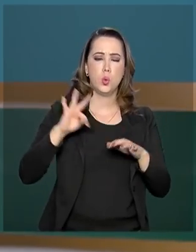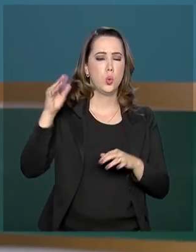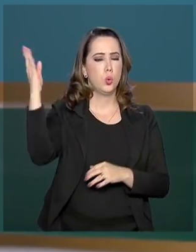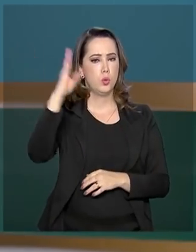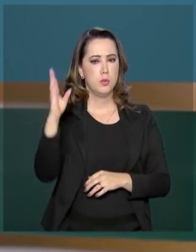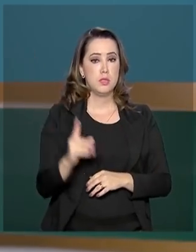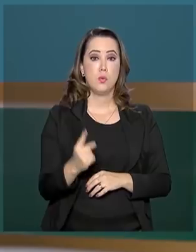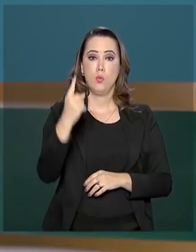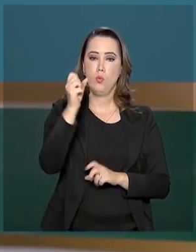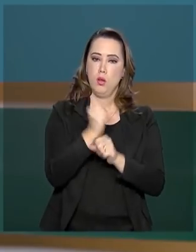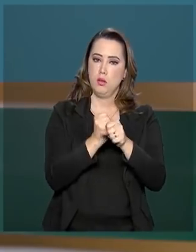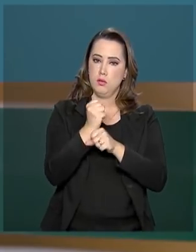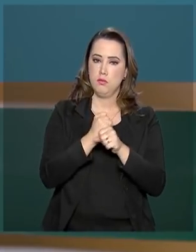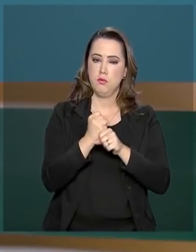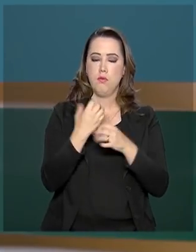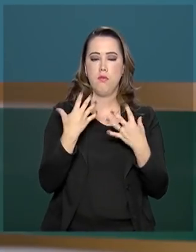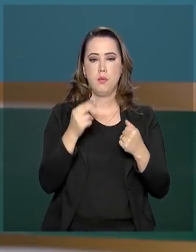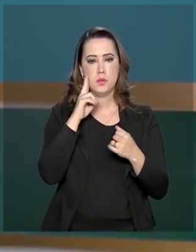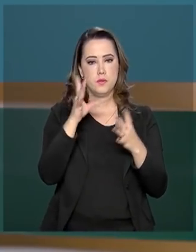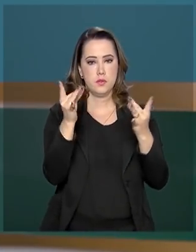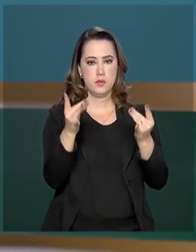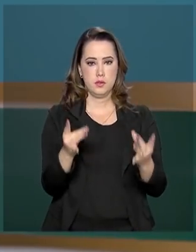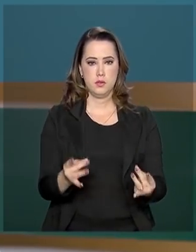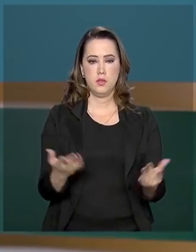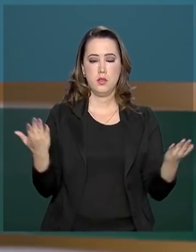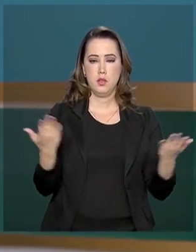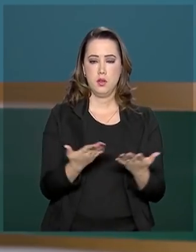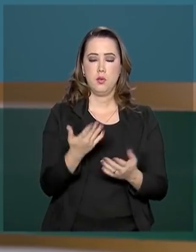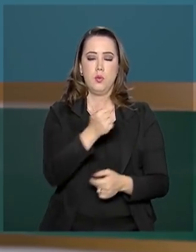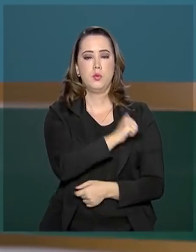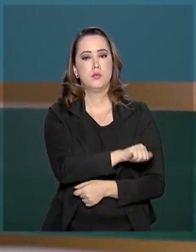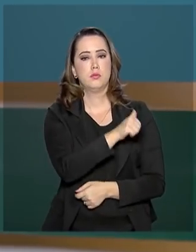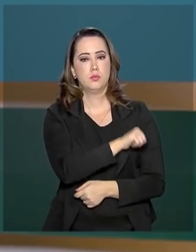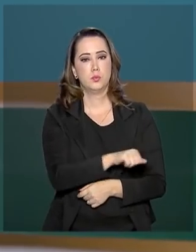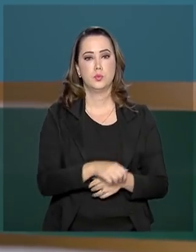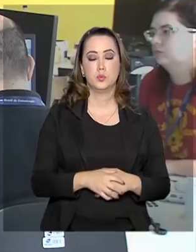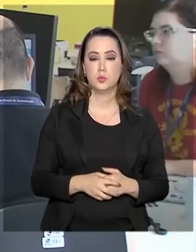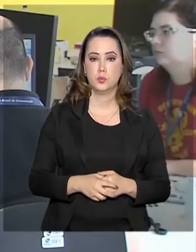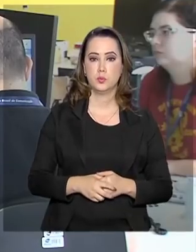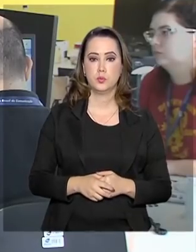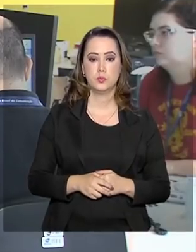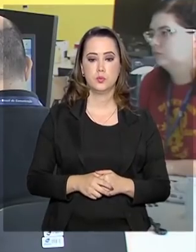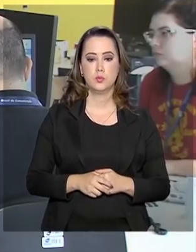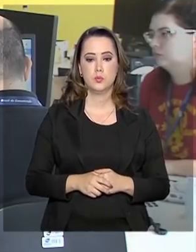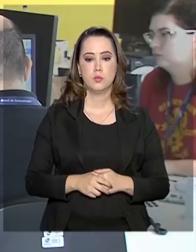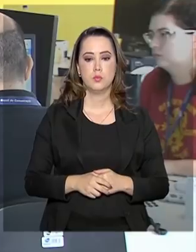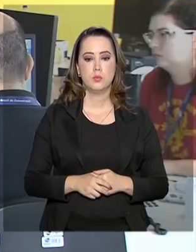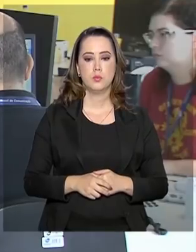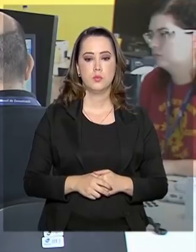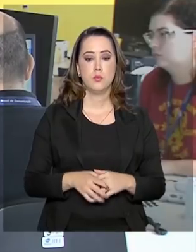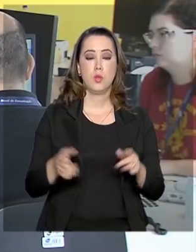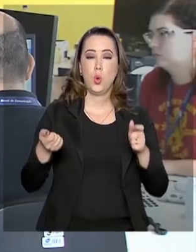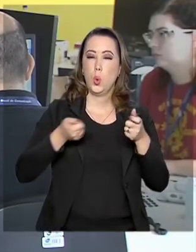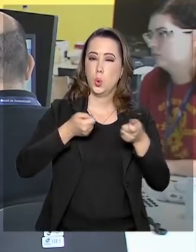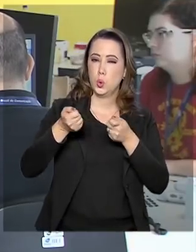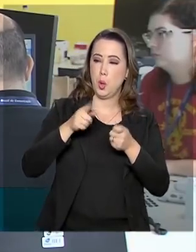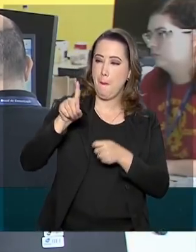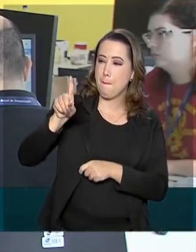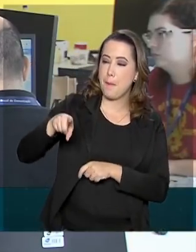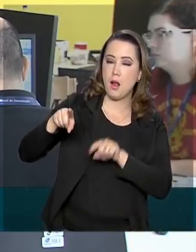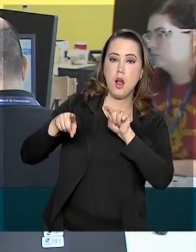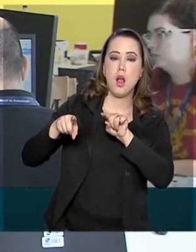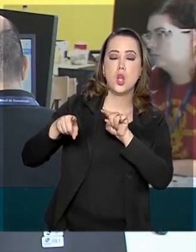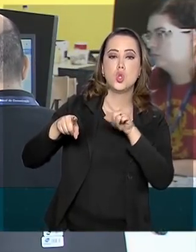Vamos conferir os detalhes com a repórter Alessandra Largo, direto do Rio de Janeiro. O controle eletrônico de